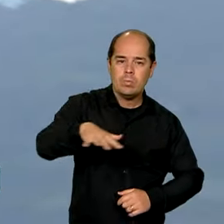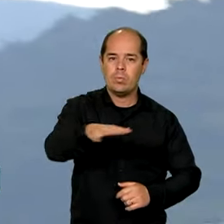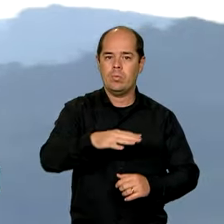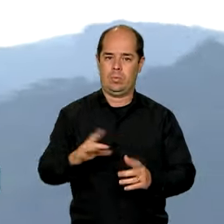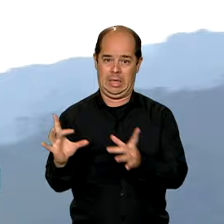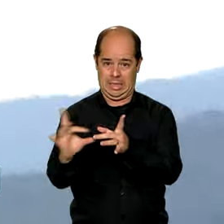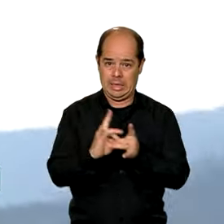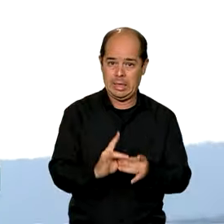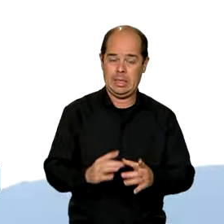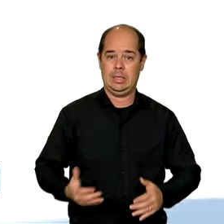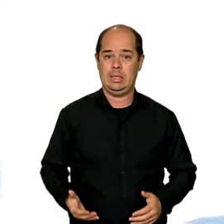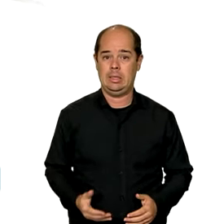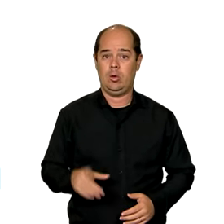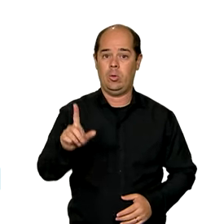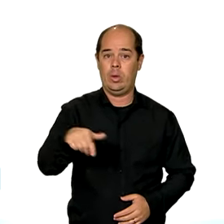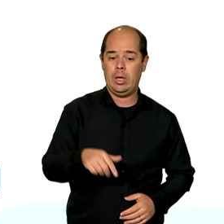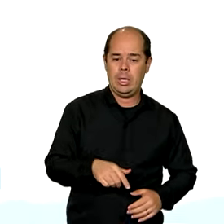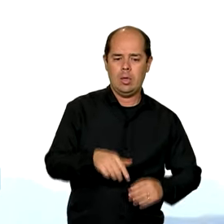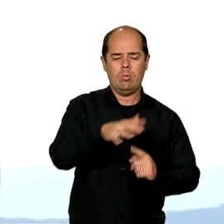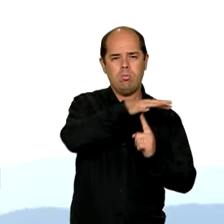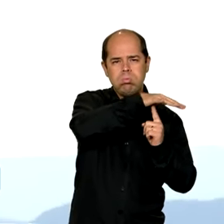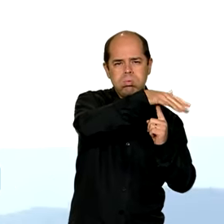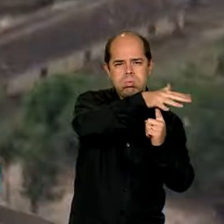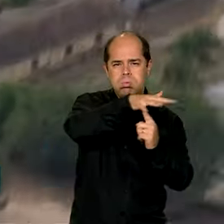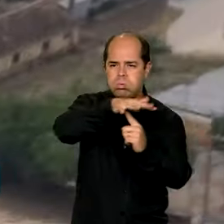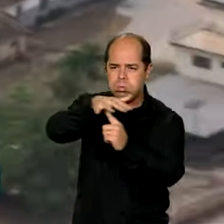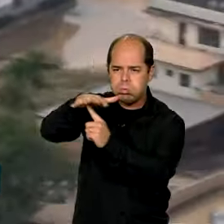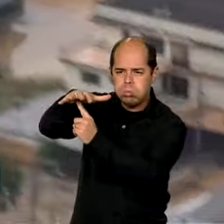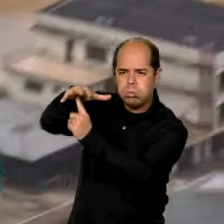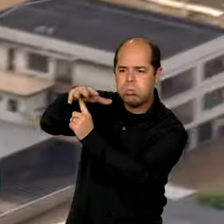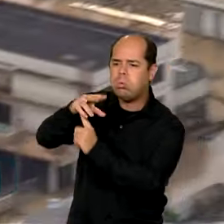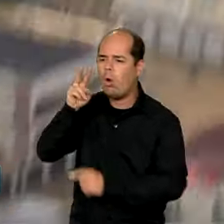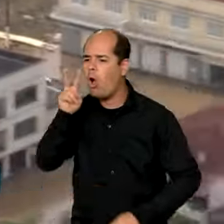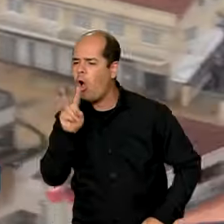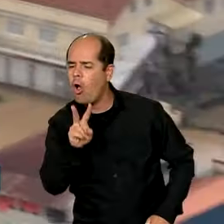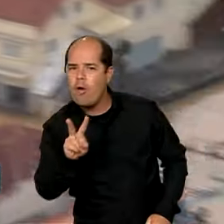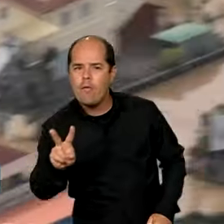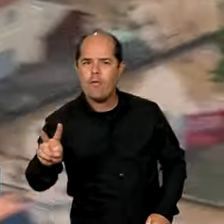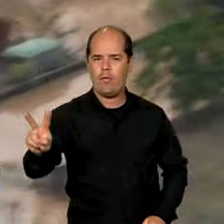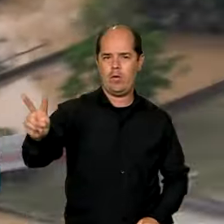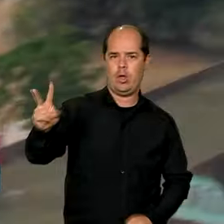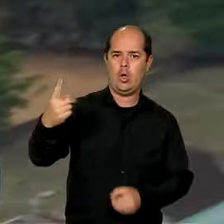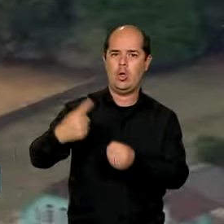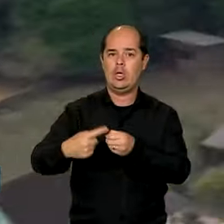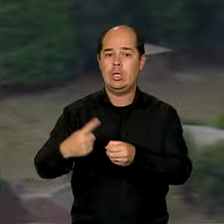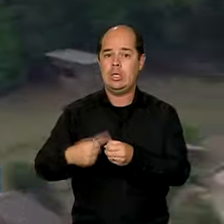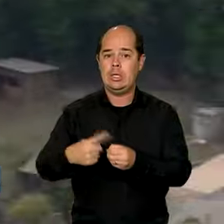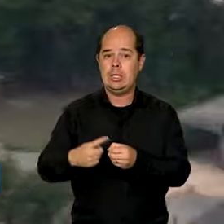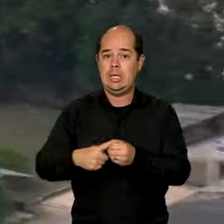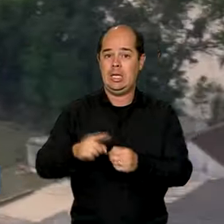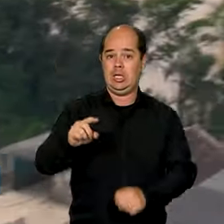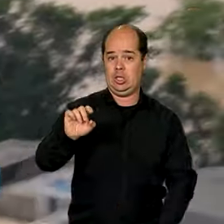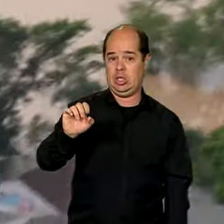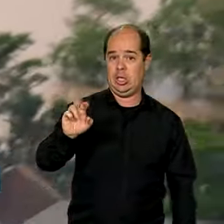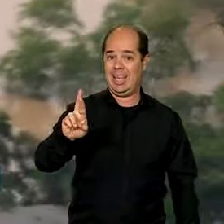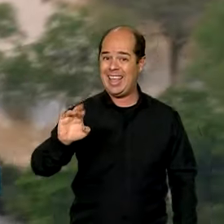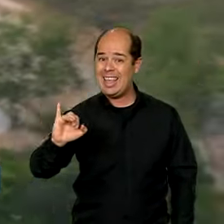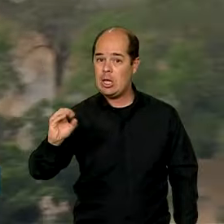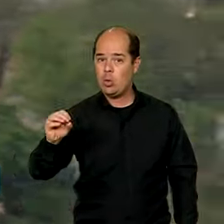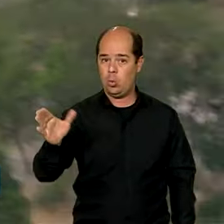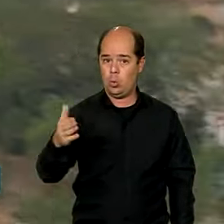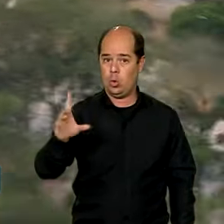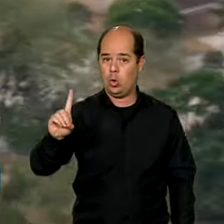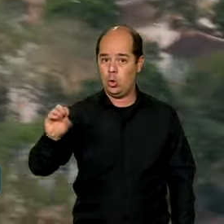A comitiva sobrevoou Rio do Sul e Itaió, cidades mais afetadas. Valdez Góes informou